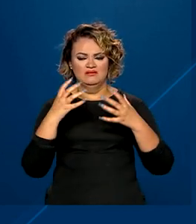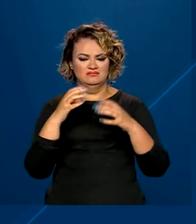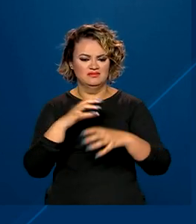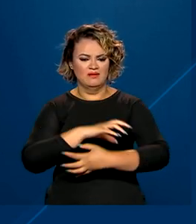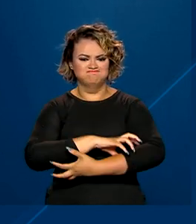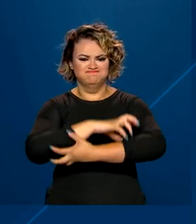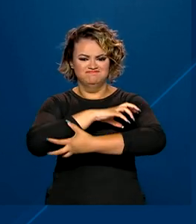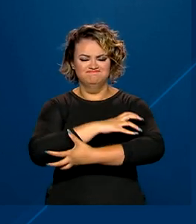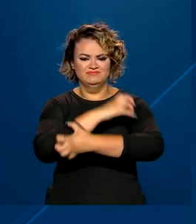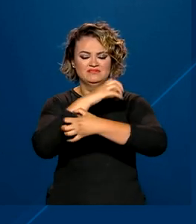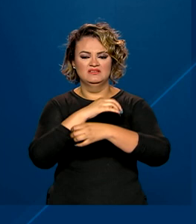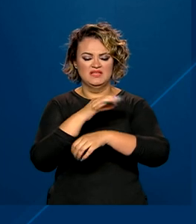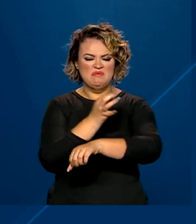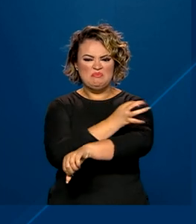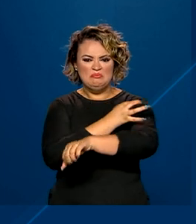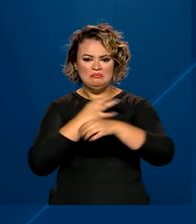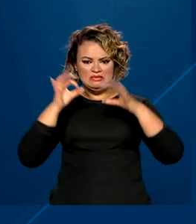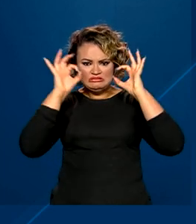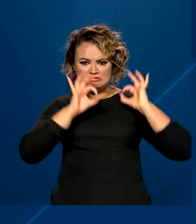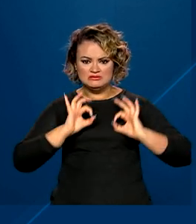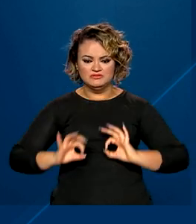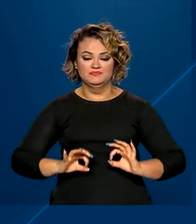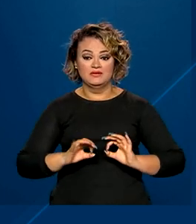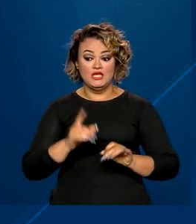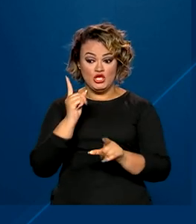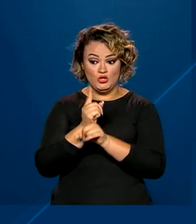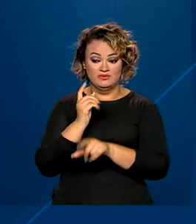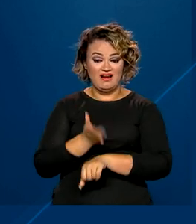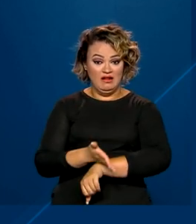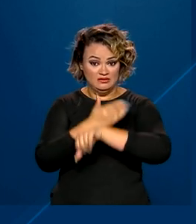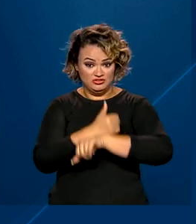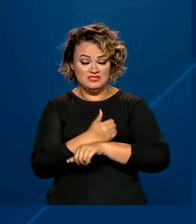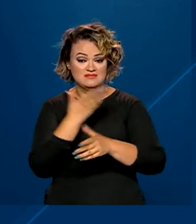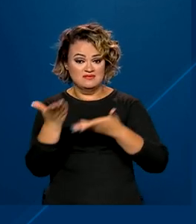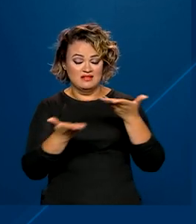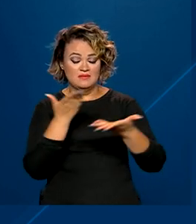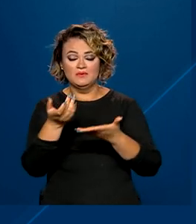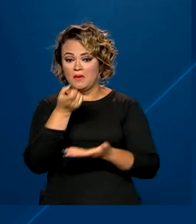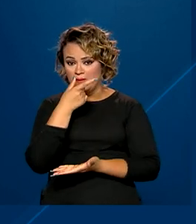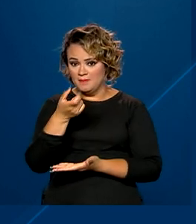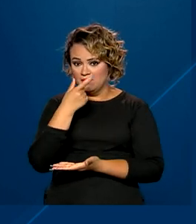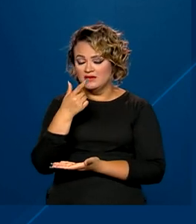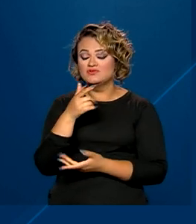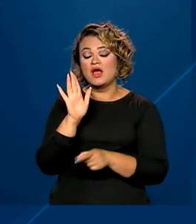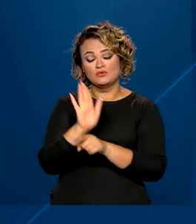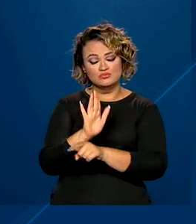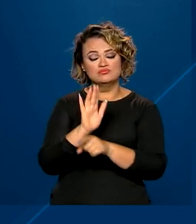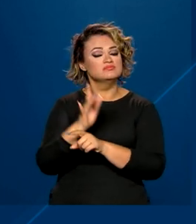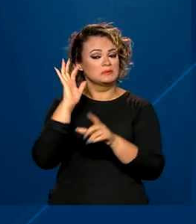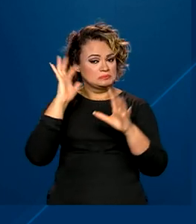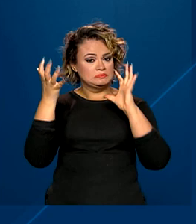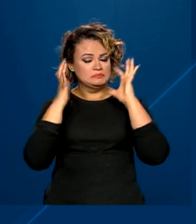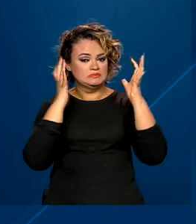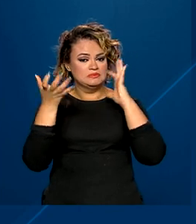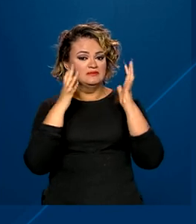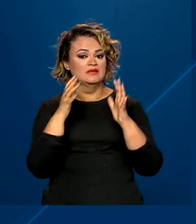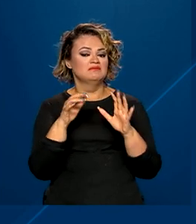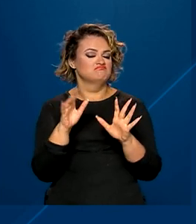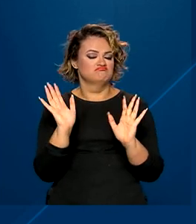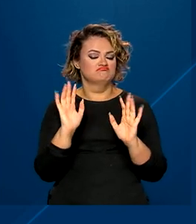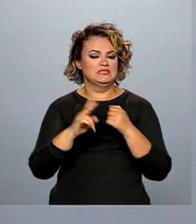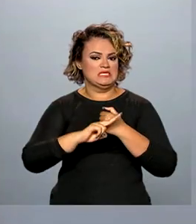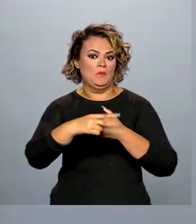e manchas pelo corpo. O diagnóstico precoce e o tratamento com antibiótico ajuda na recuperação sem